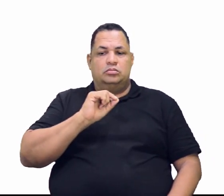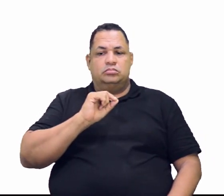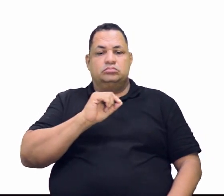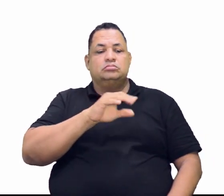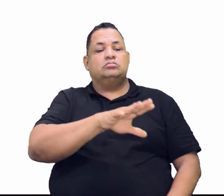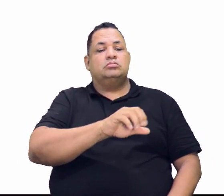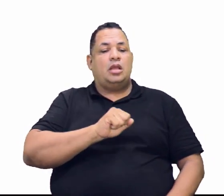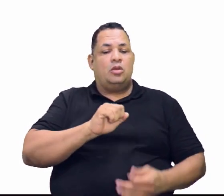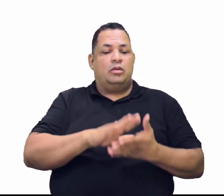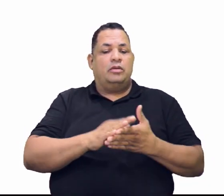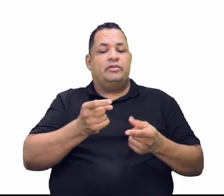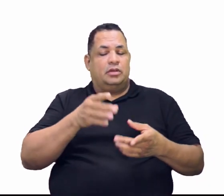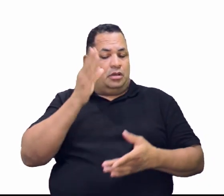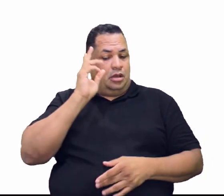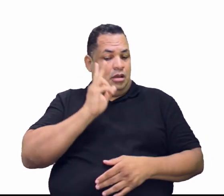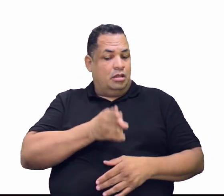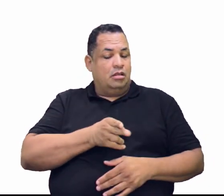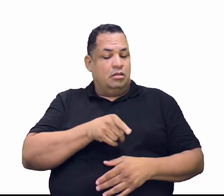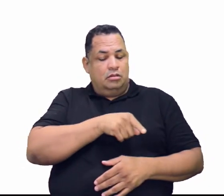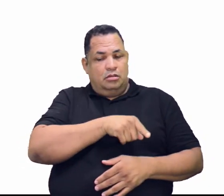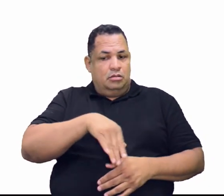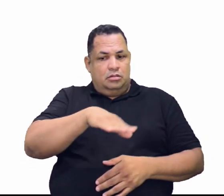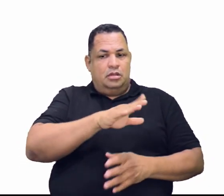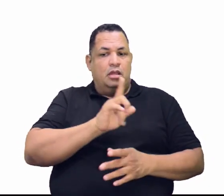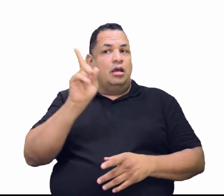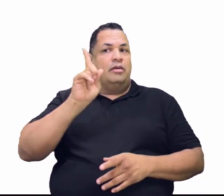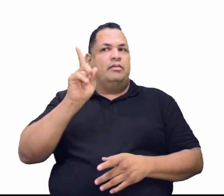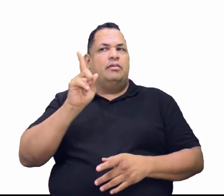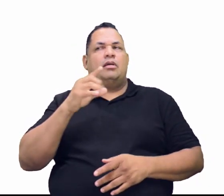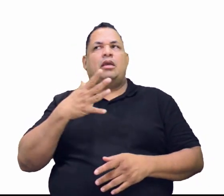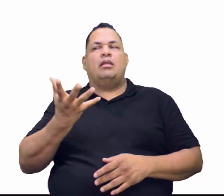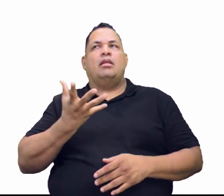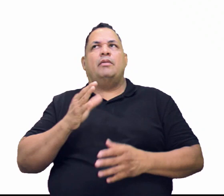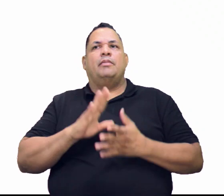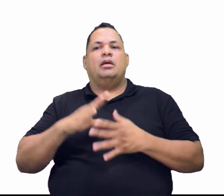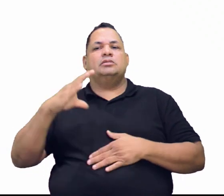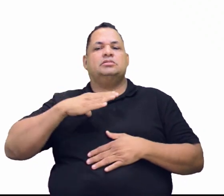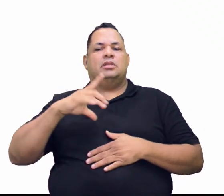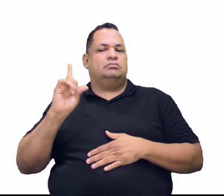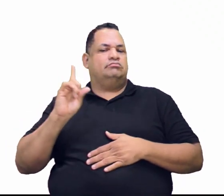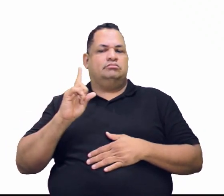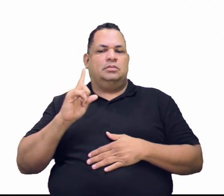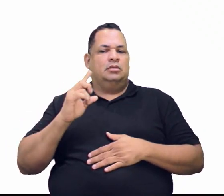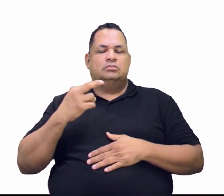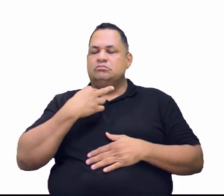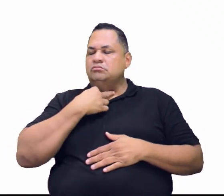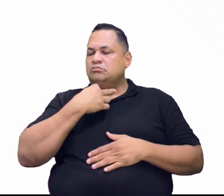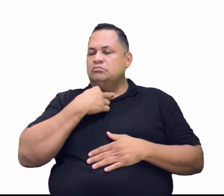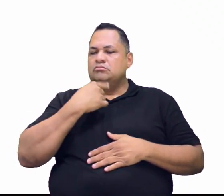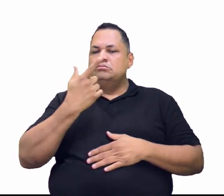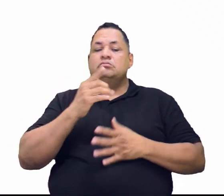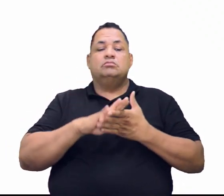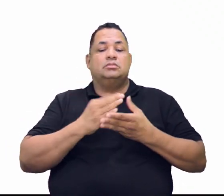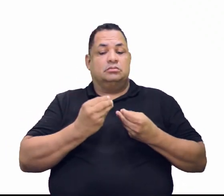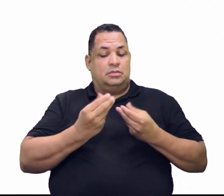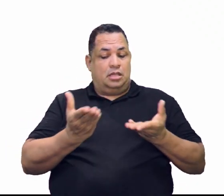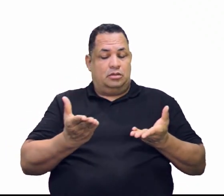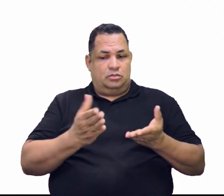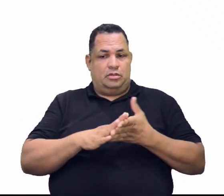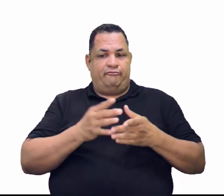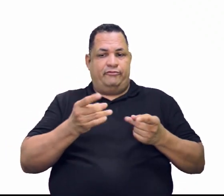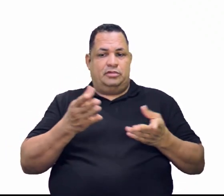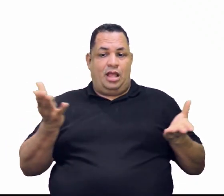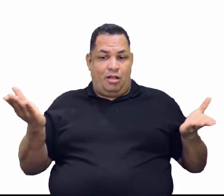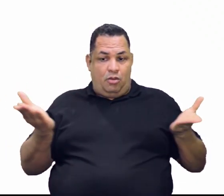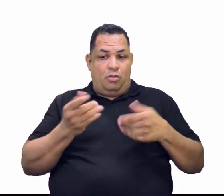você garimpar, vai vender lá mesmo. Não, eu vou na cidade. Onde é tem castanita? Deixa tudo aqui. É